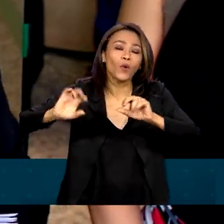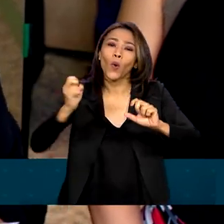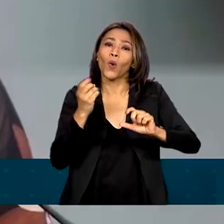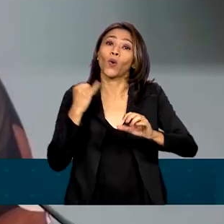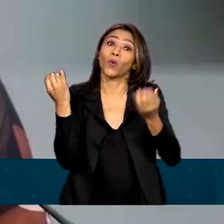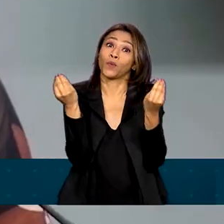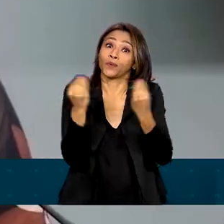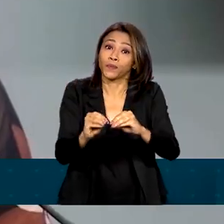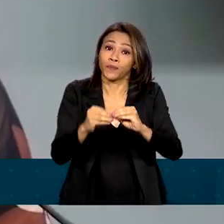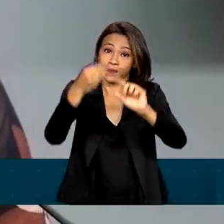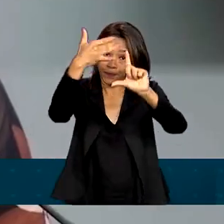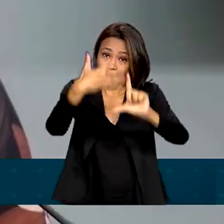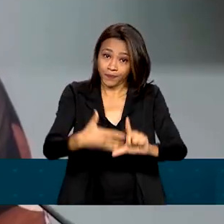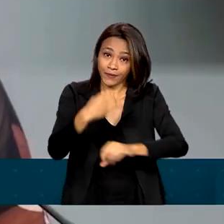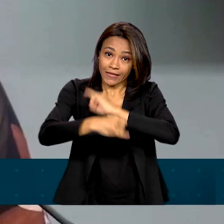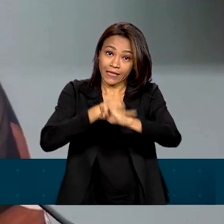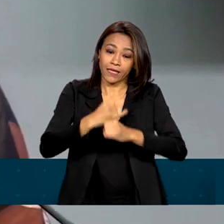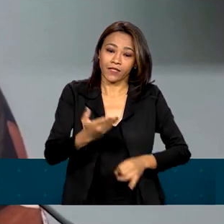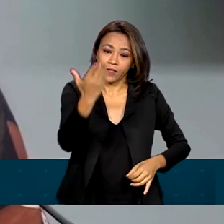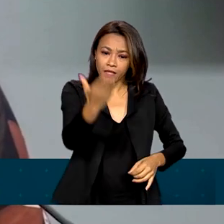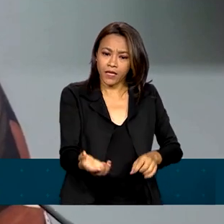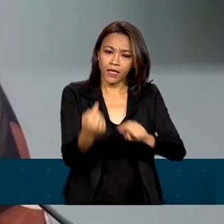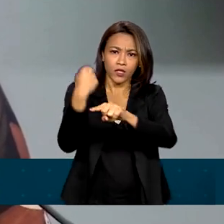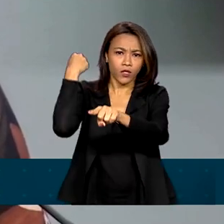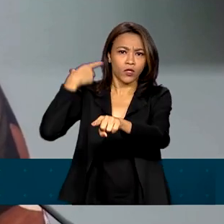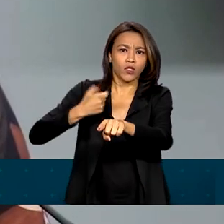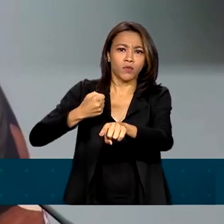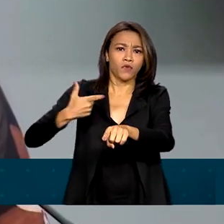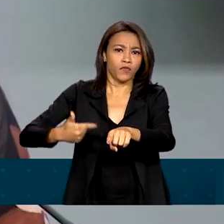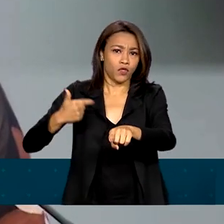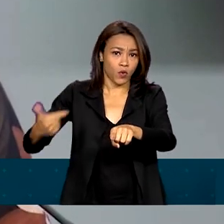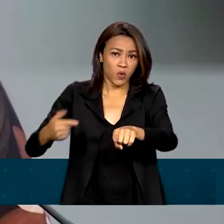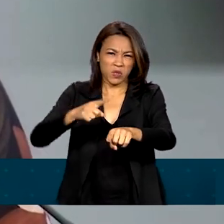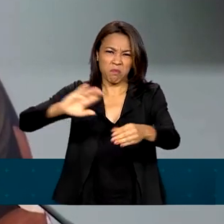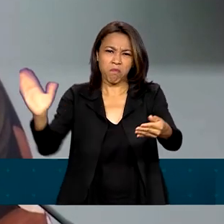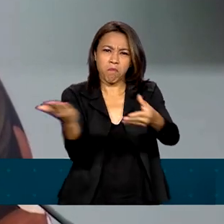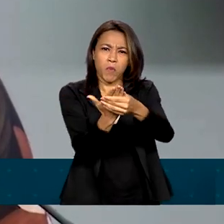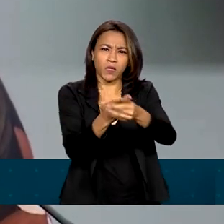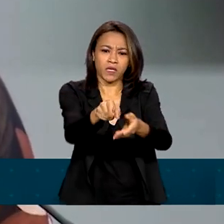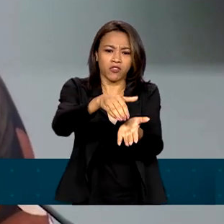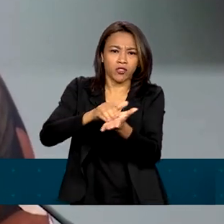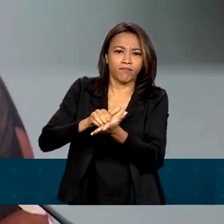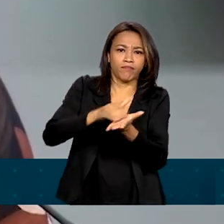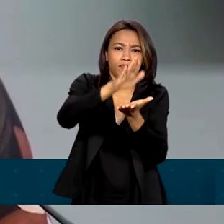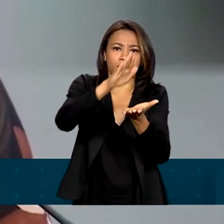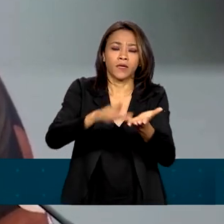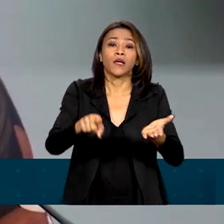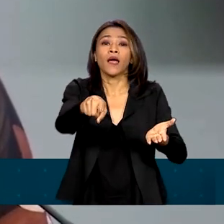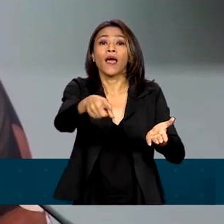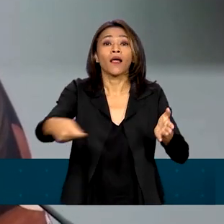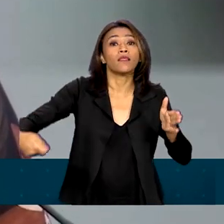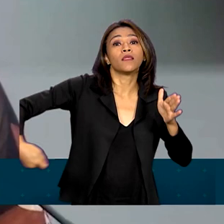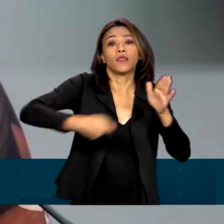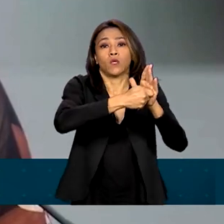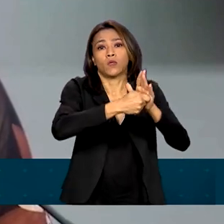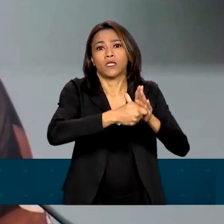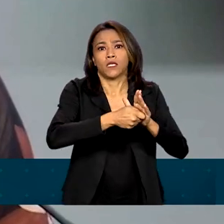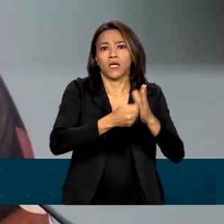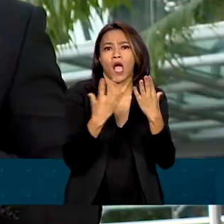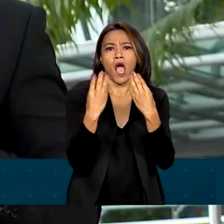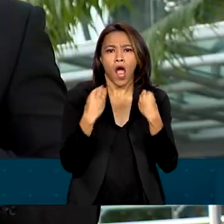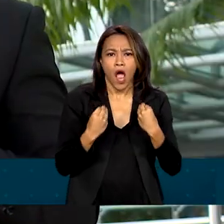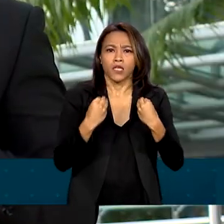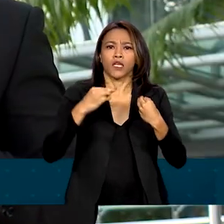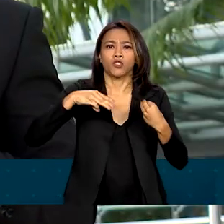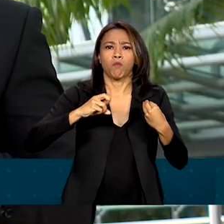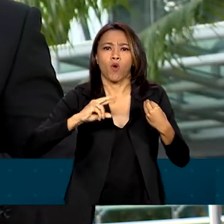Em 2022, Cariane chegou a ser alvo de um processo de demissão após denunciar casos de assédio moral.